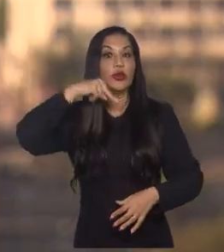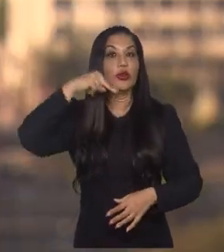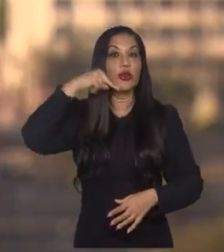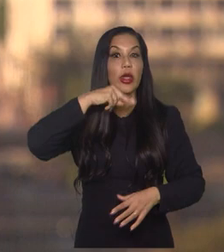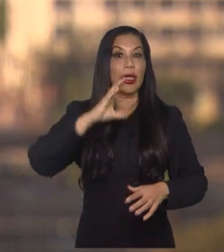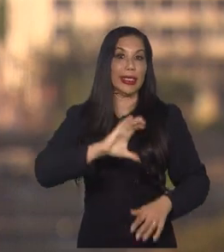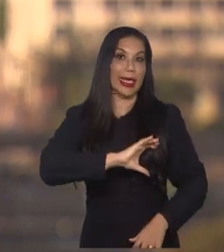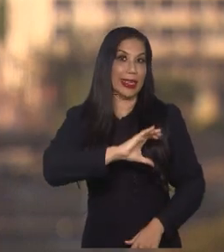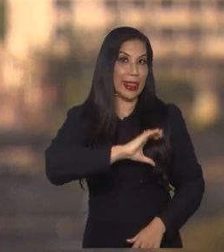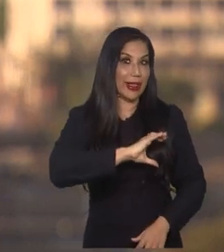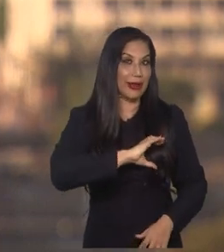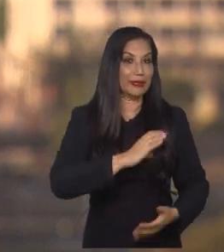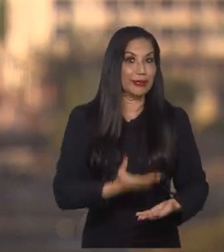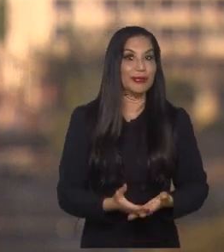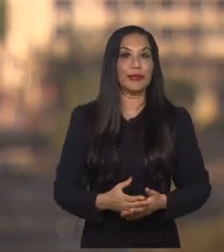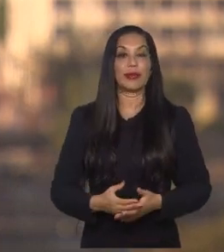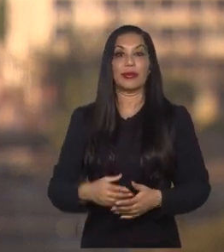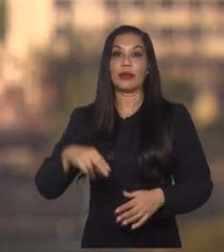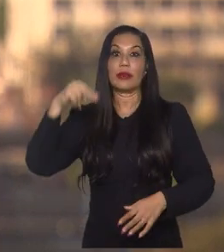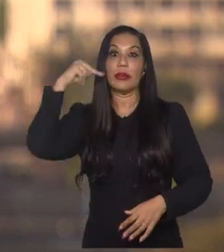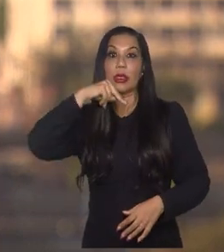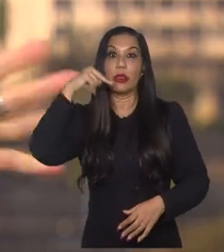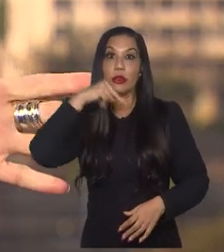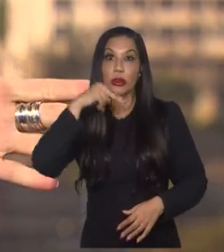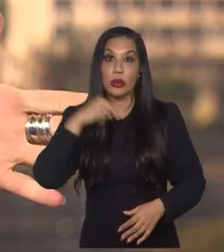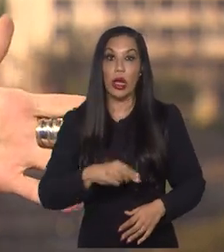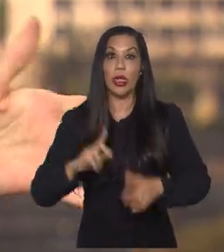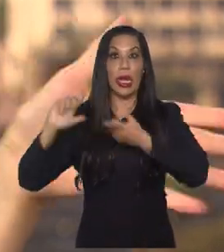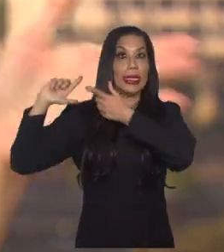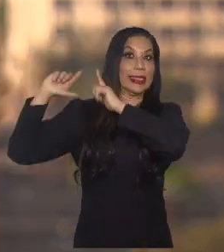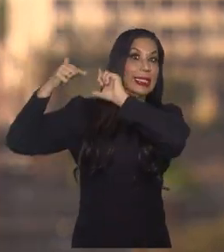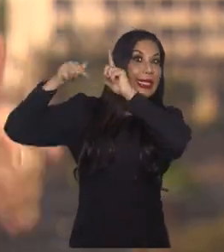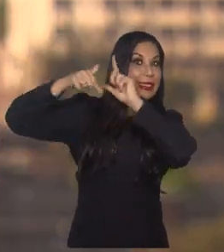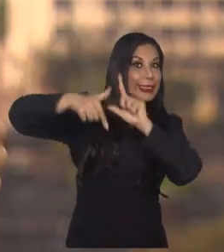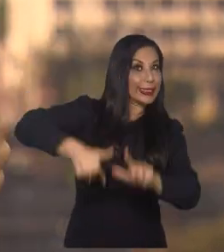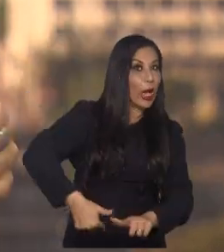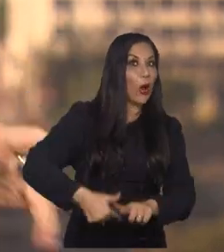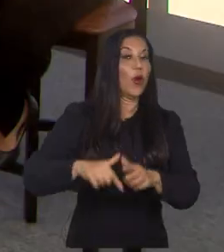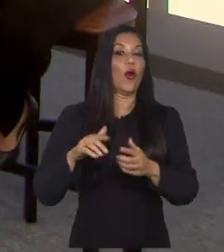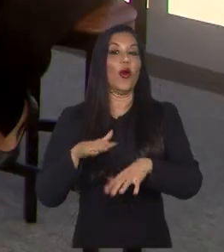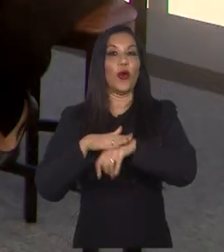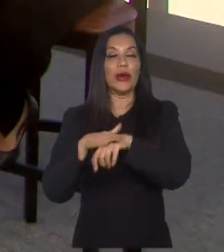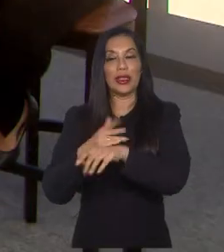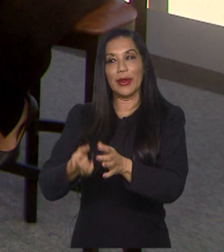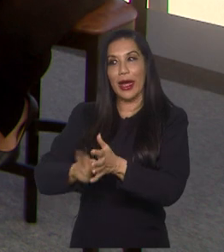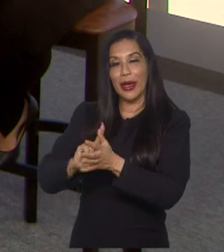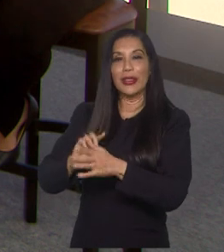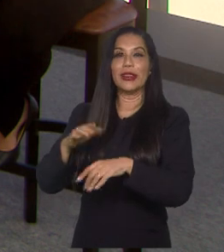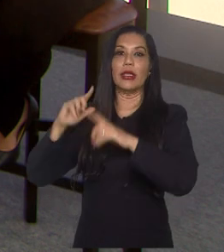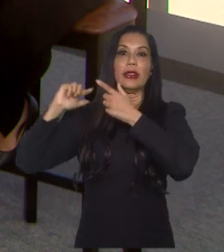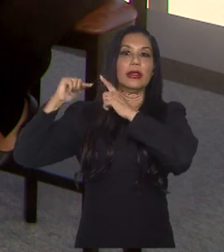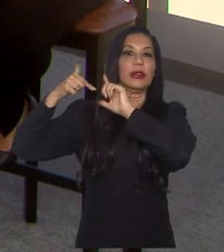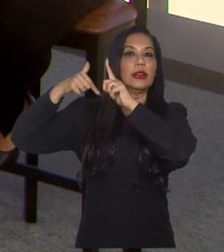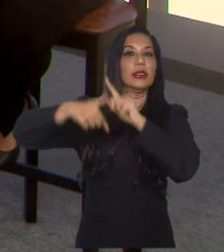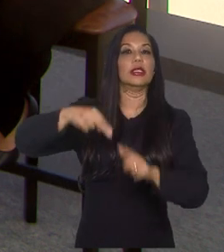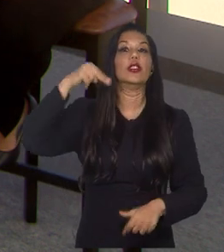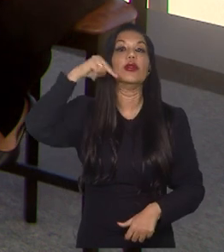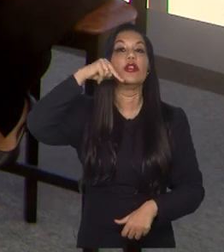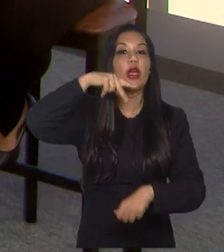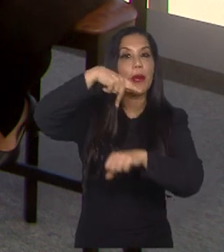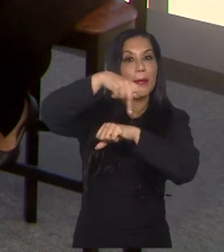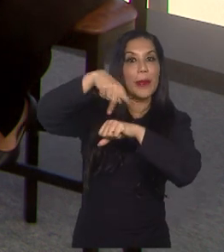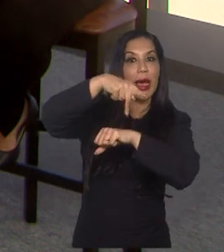e Canadá. Nigéria, que tem uma super tradição, Luciana? A gente estava conversando antes, a Nigéria tem uma tradição na